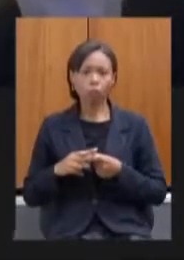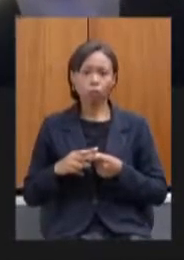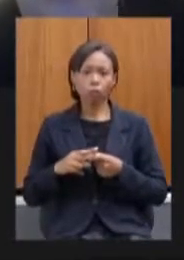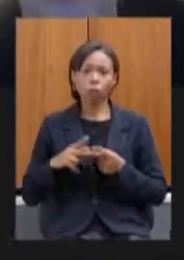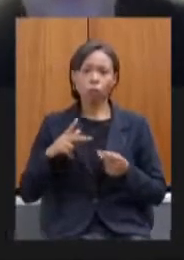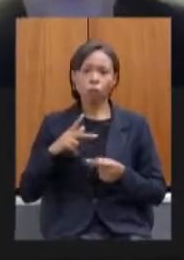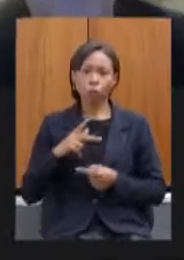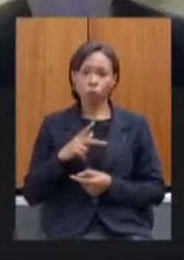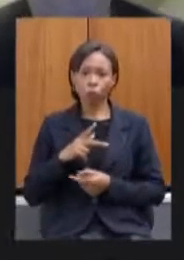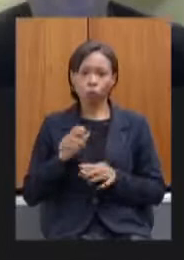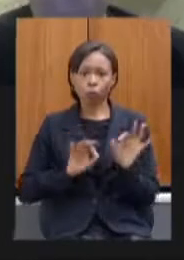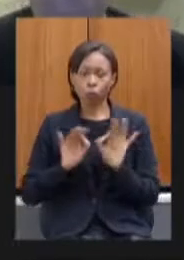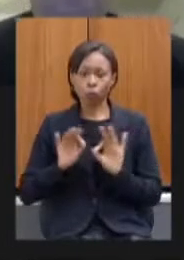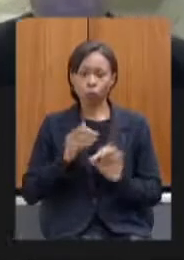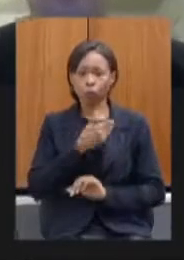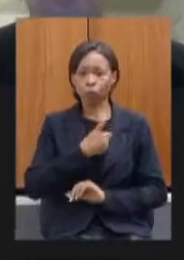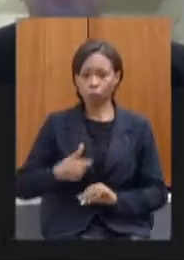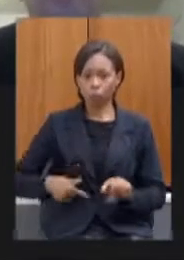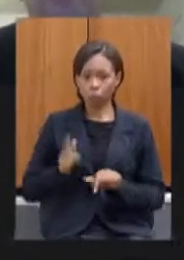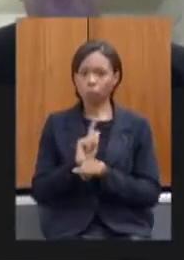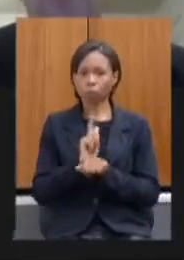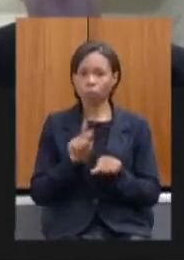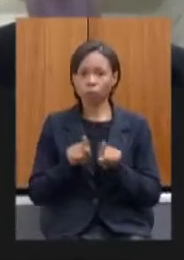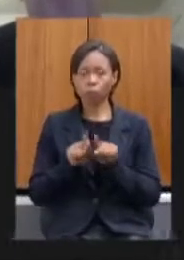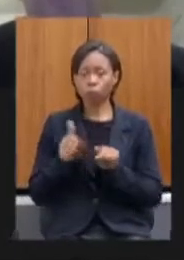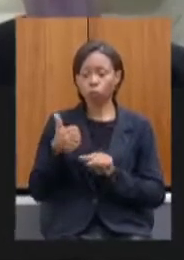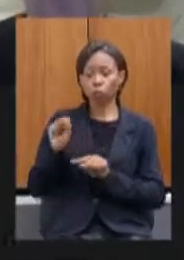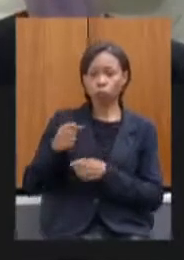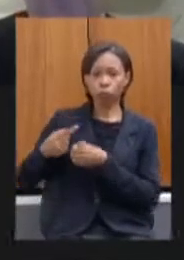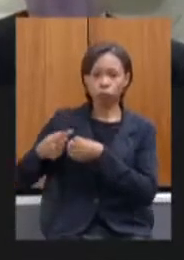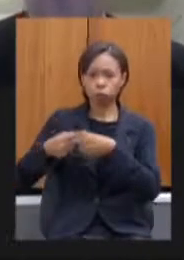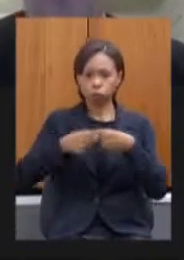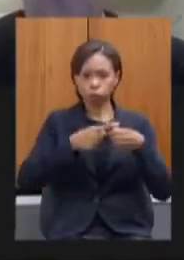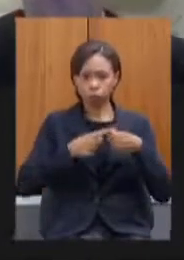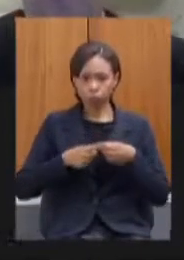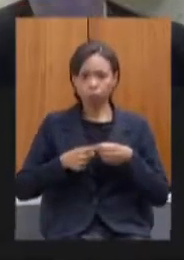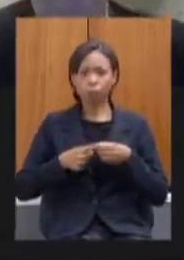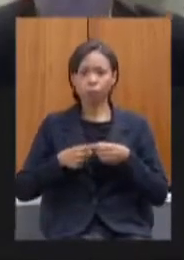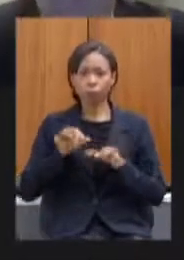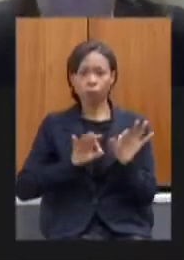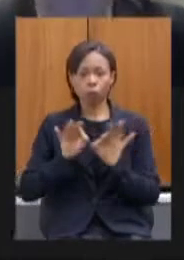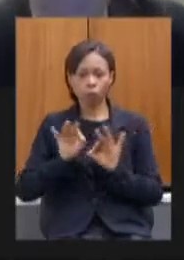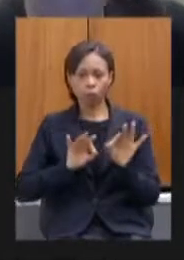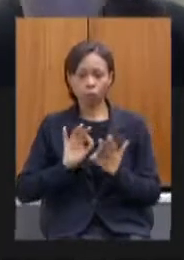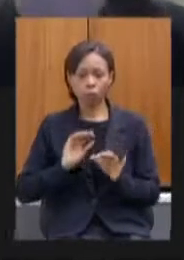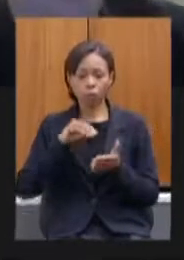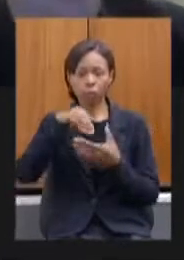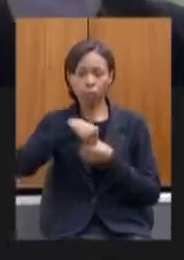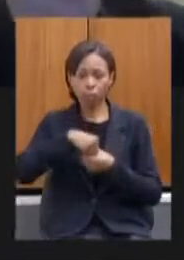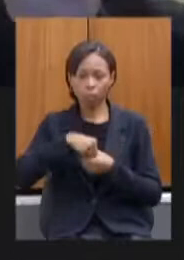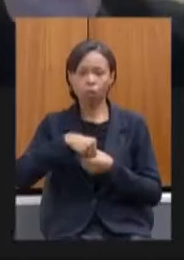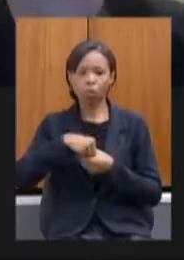e 18 municípios atendidos no projeto de imersão municipal de tal forma de